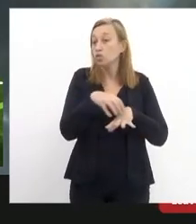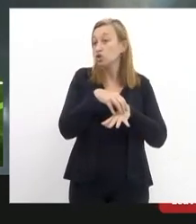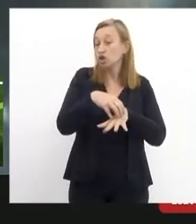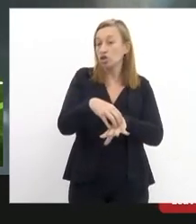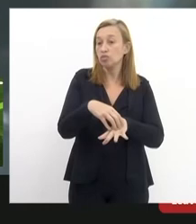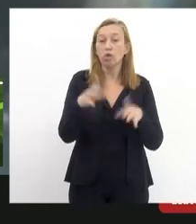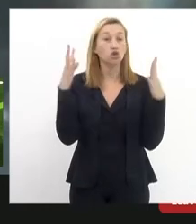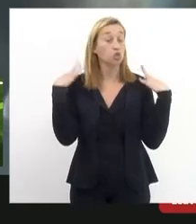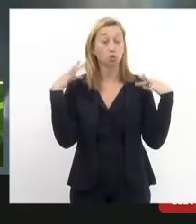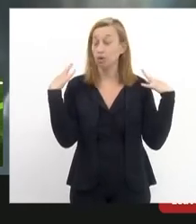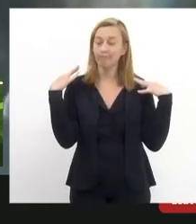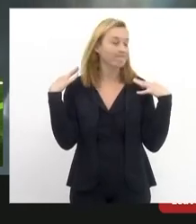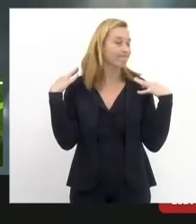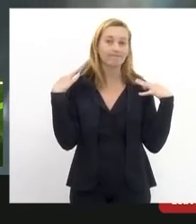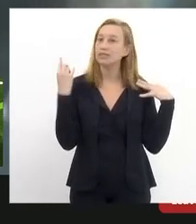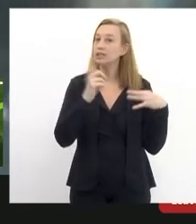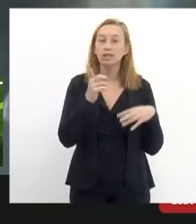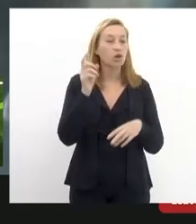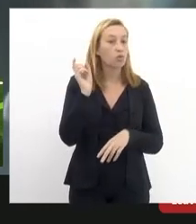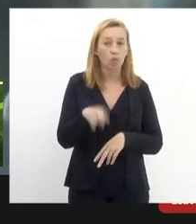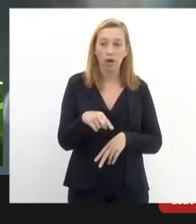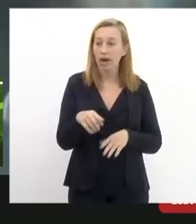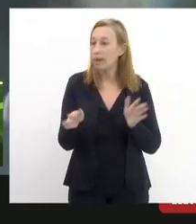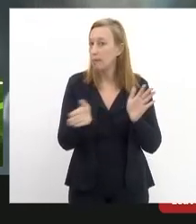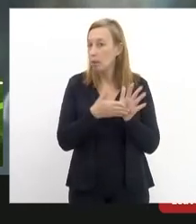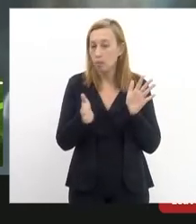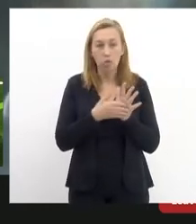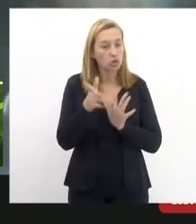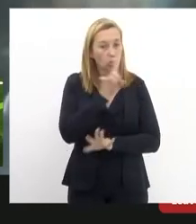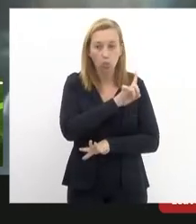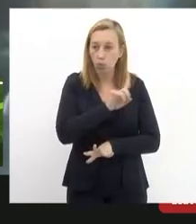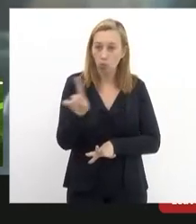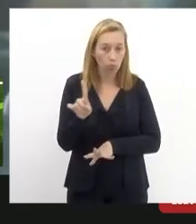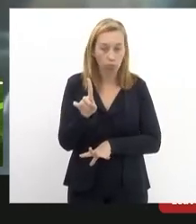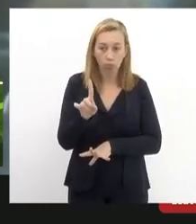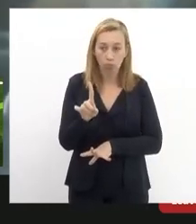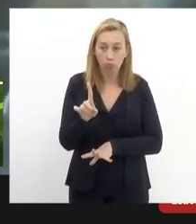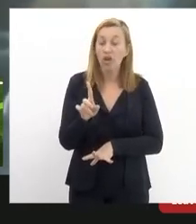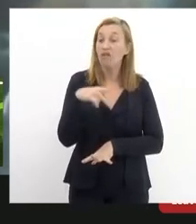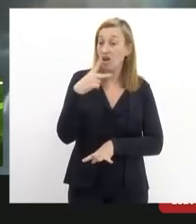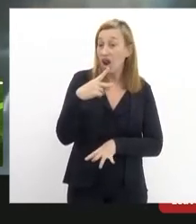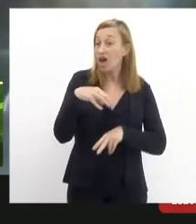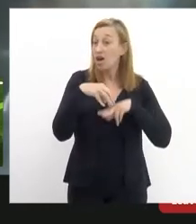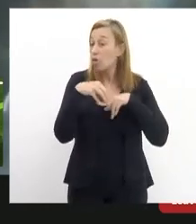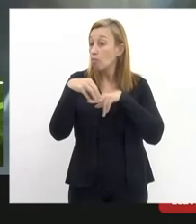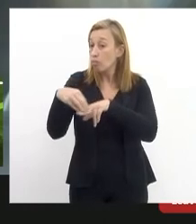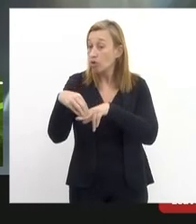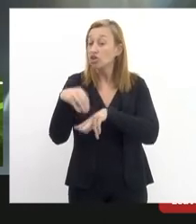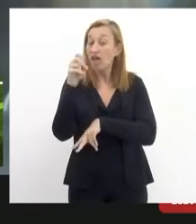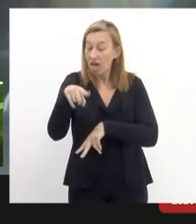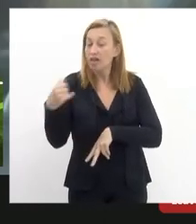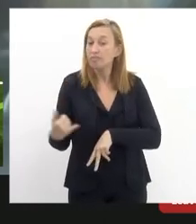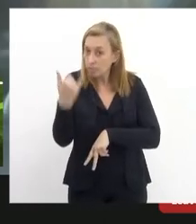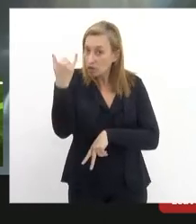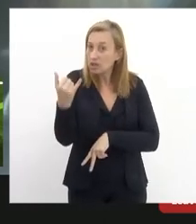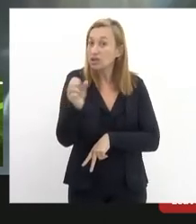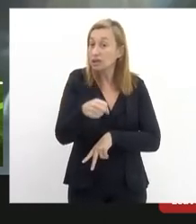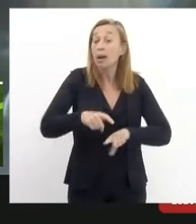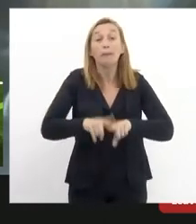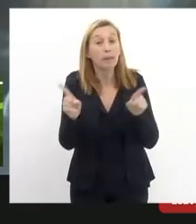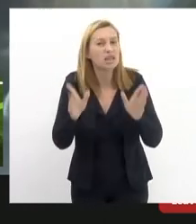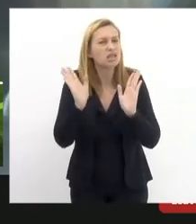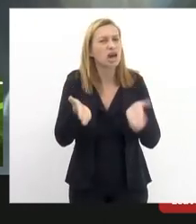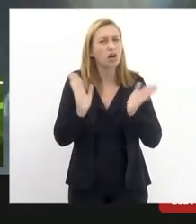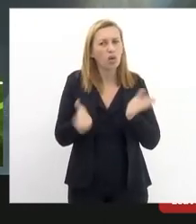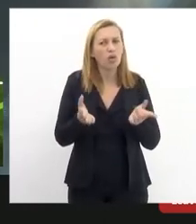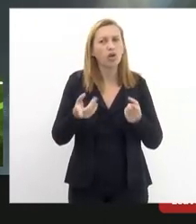turístico não é essa proposta e dizer que o bonde é importante agora tem